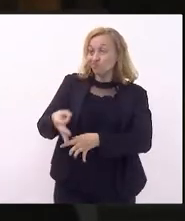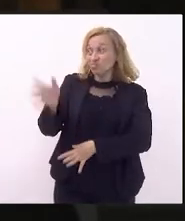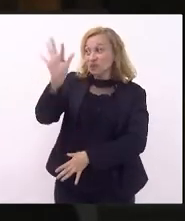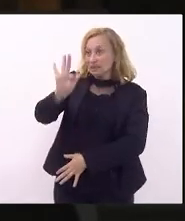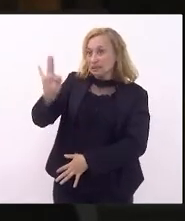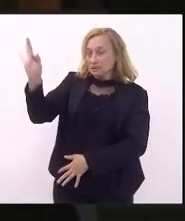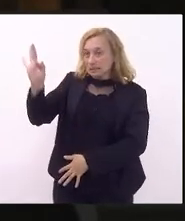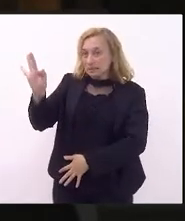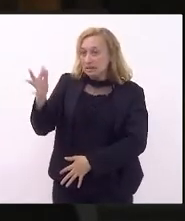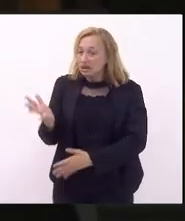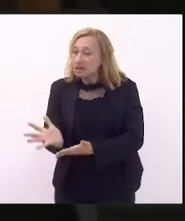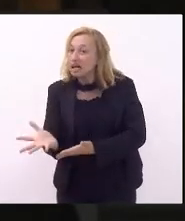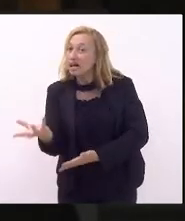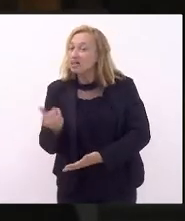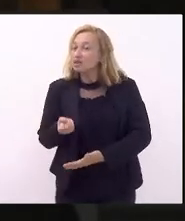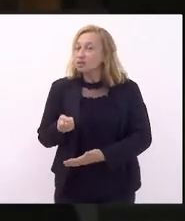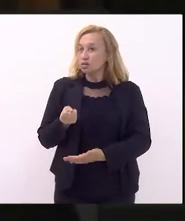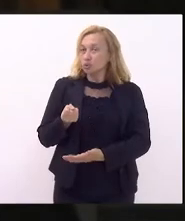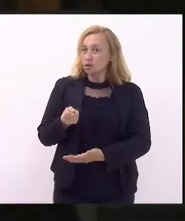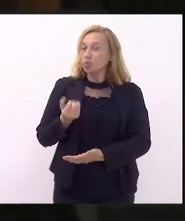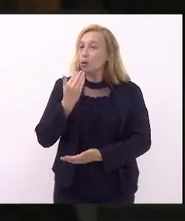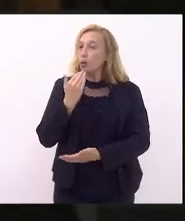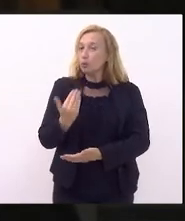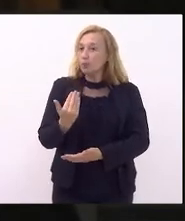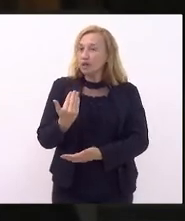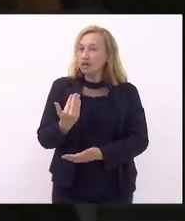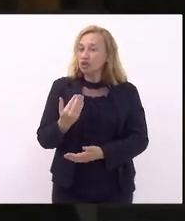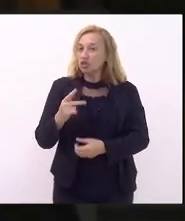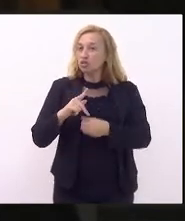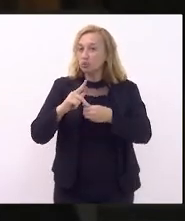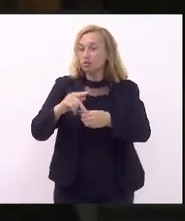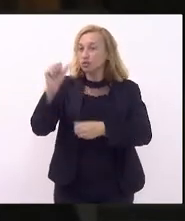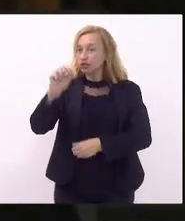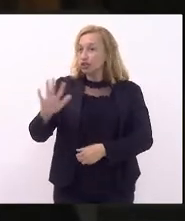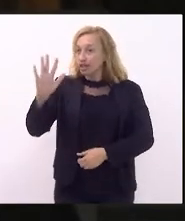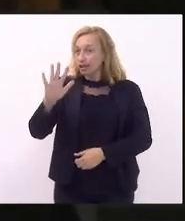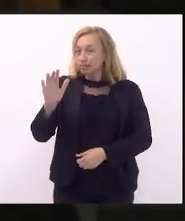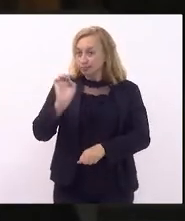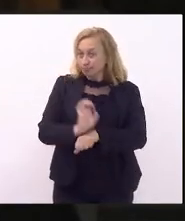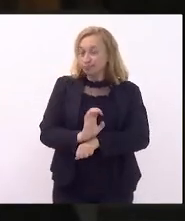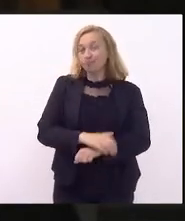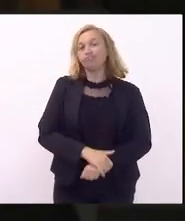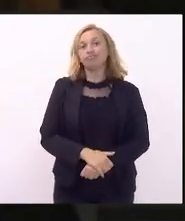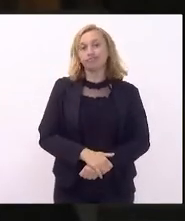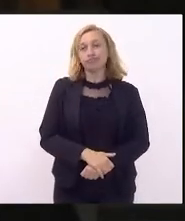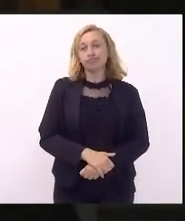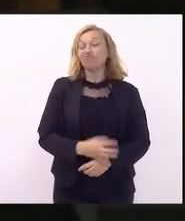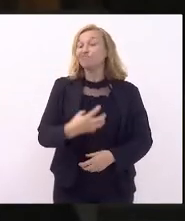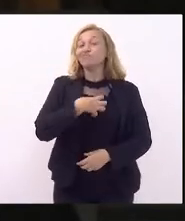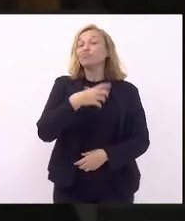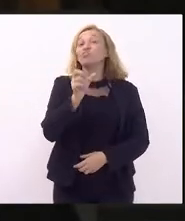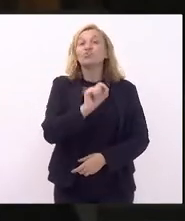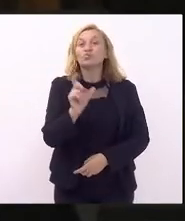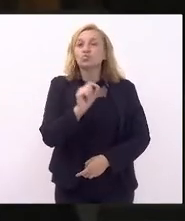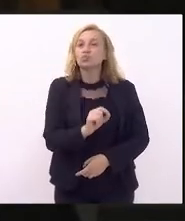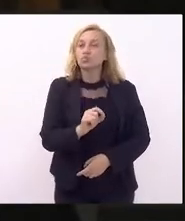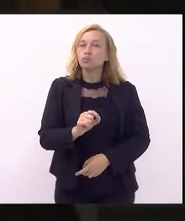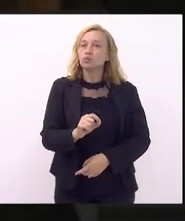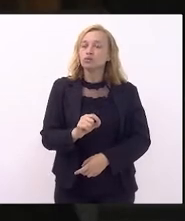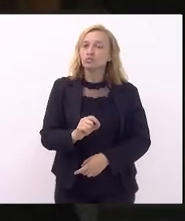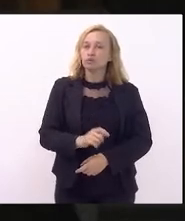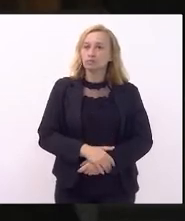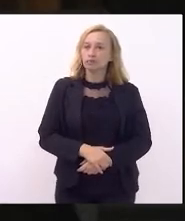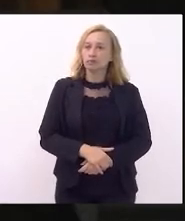acolheu a petição da Procuradoria Geral do Estado no sentido de conceder uma